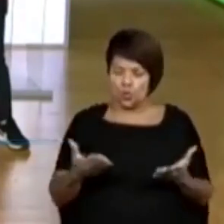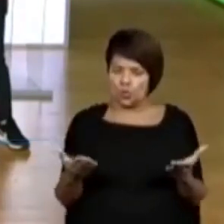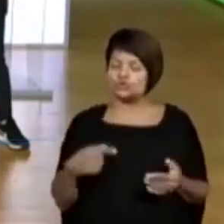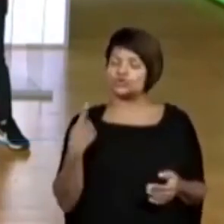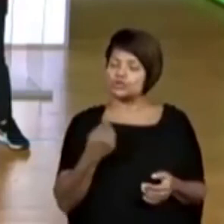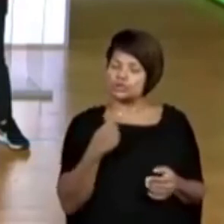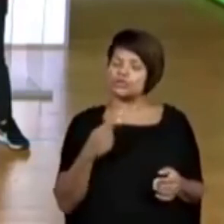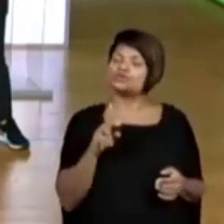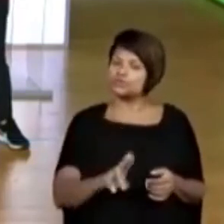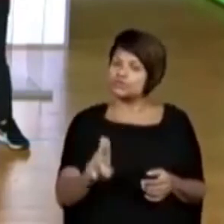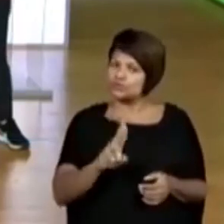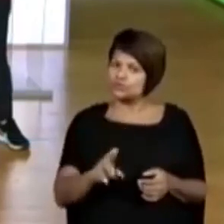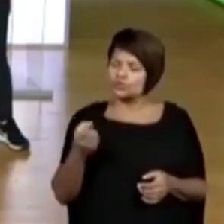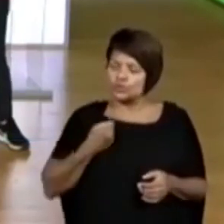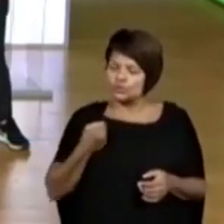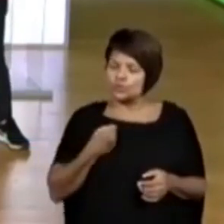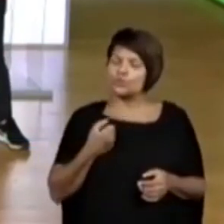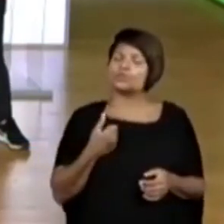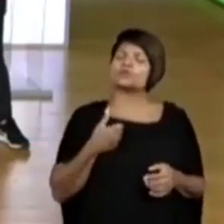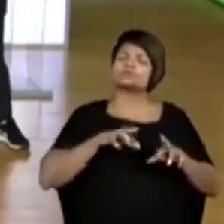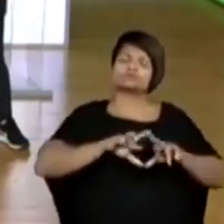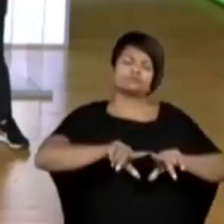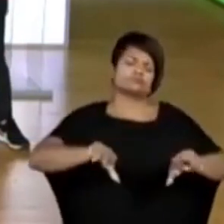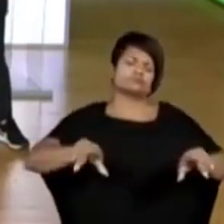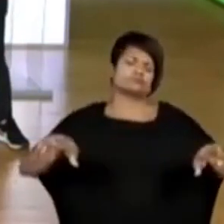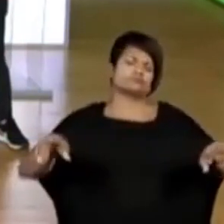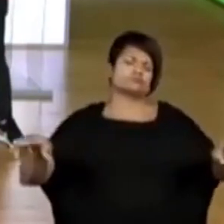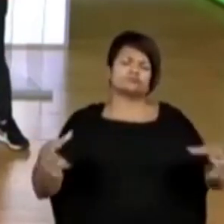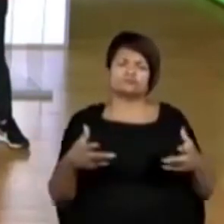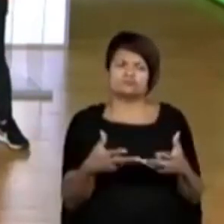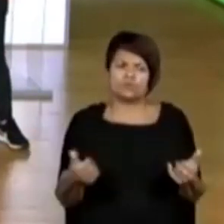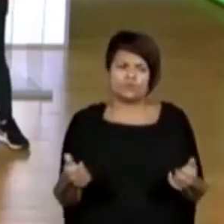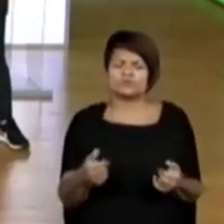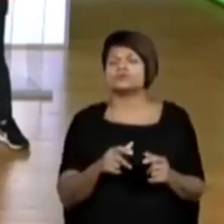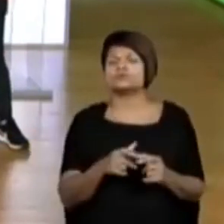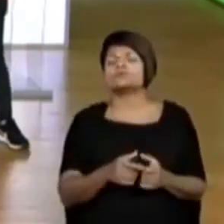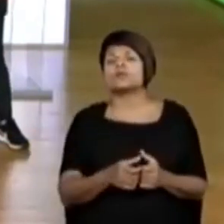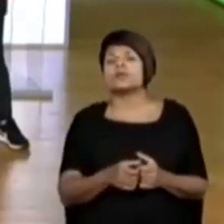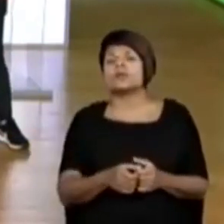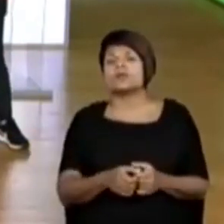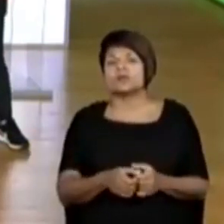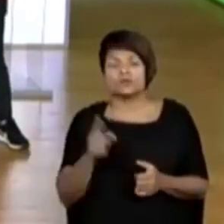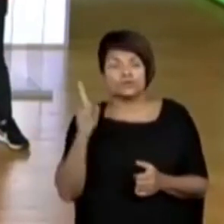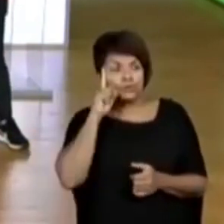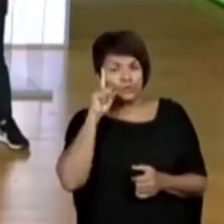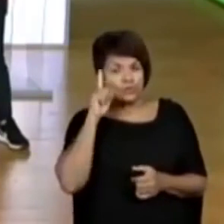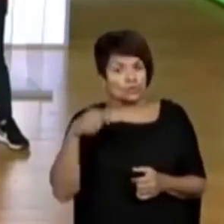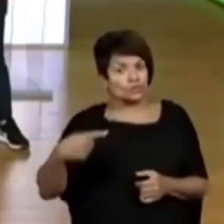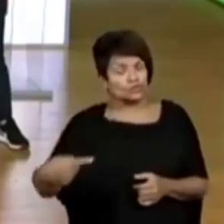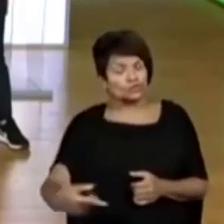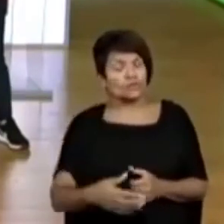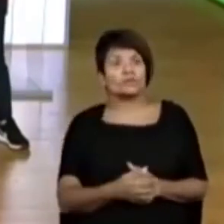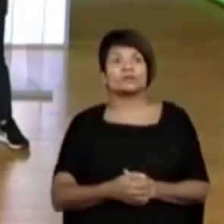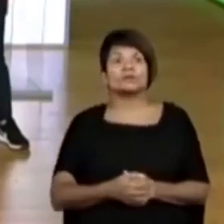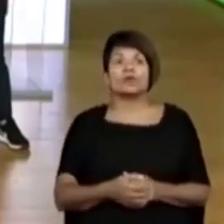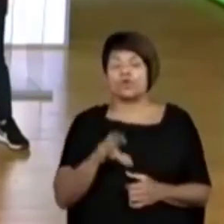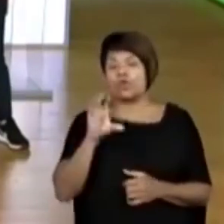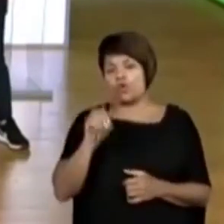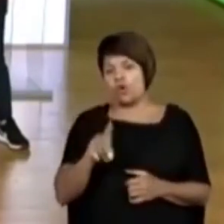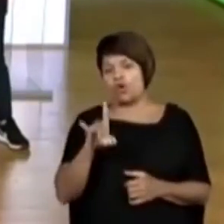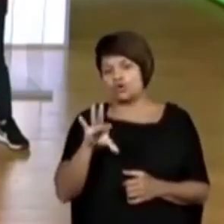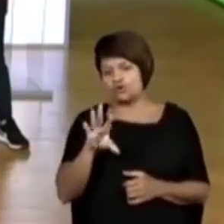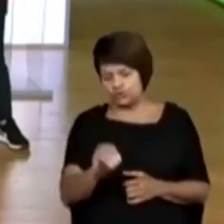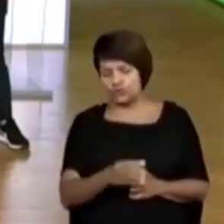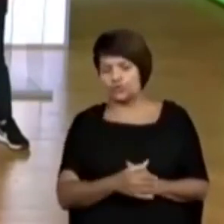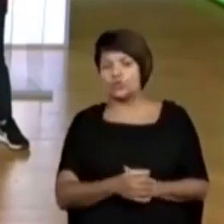utilizamos números em outras situações aí do nosso cotidiano, como código e também